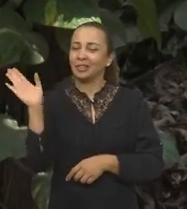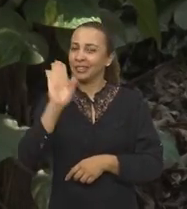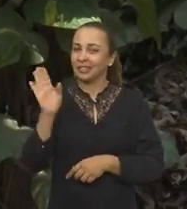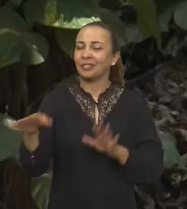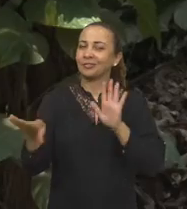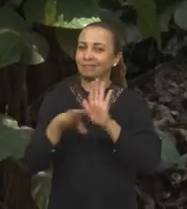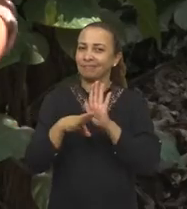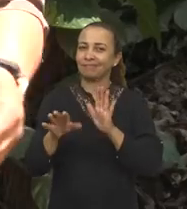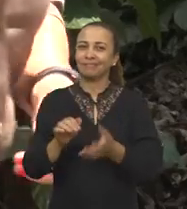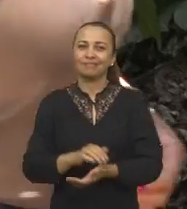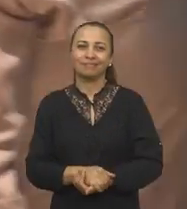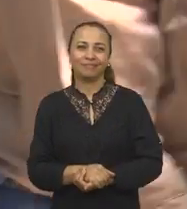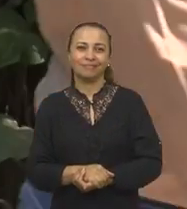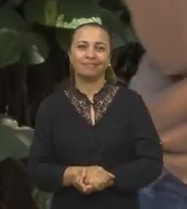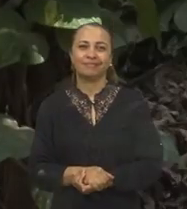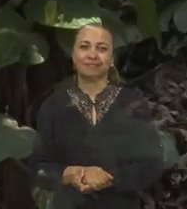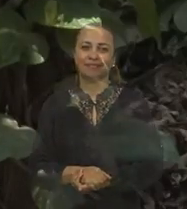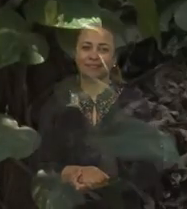Tchau, tchau e até lá!